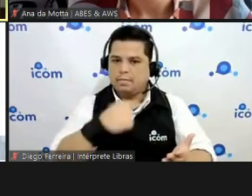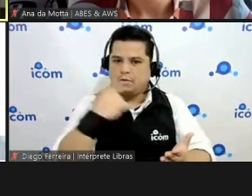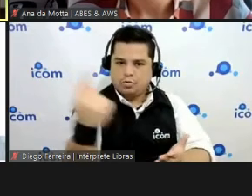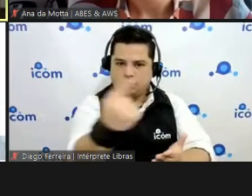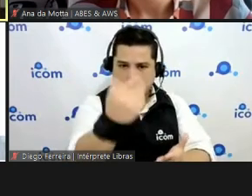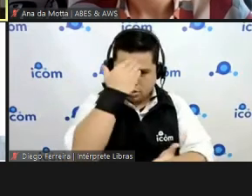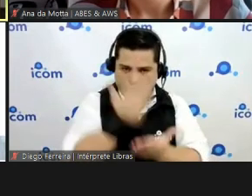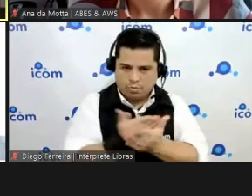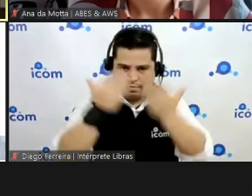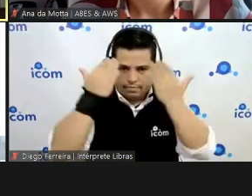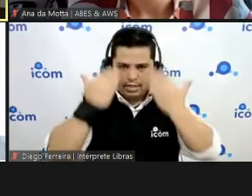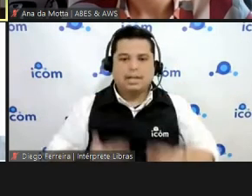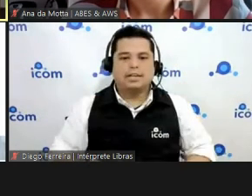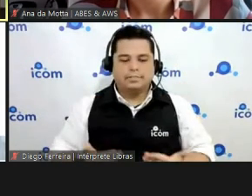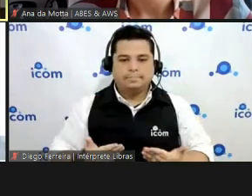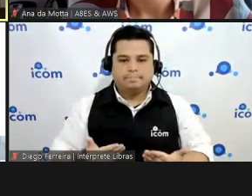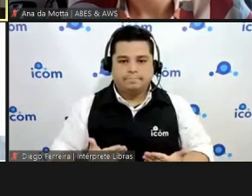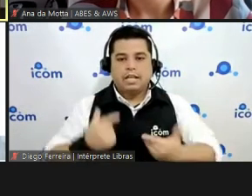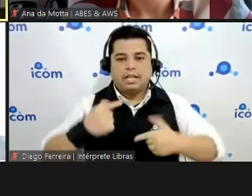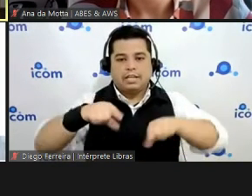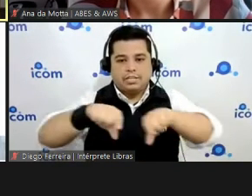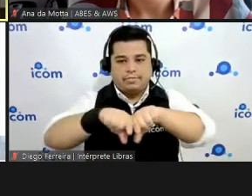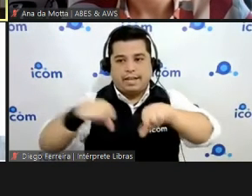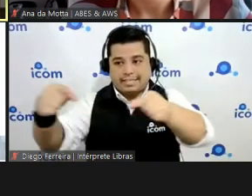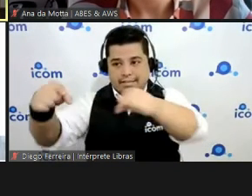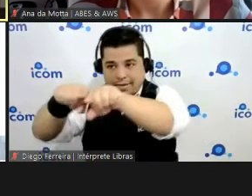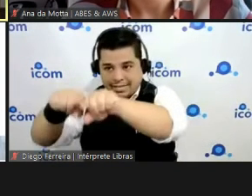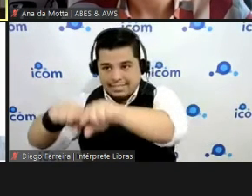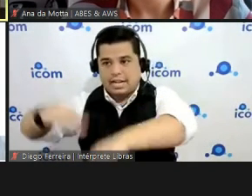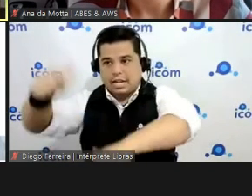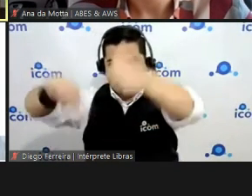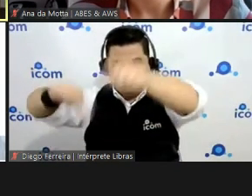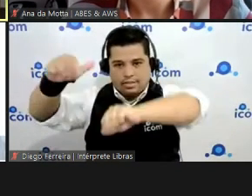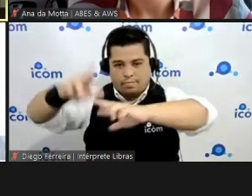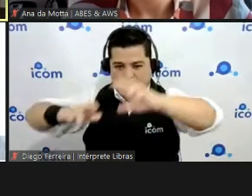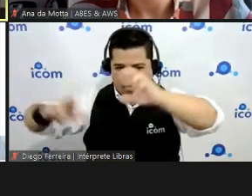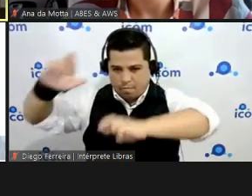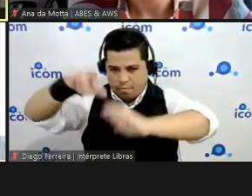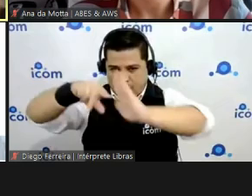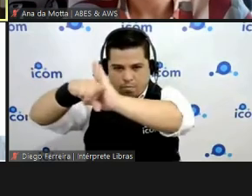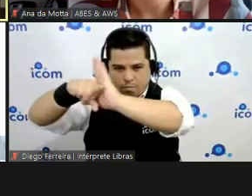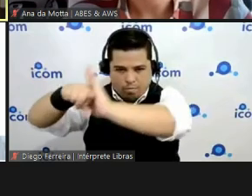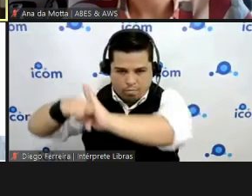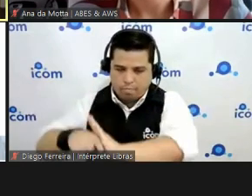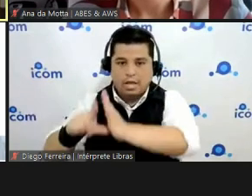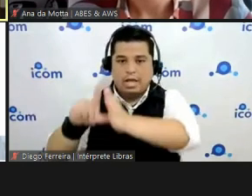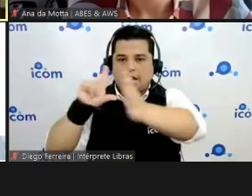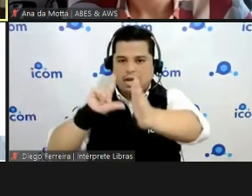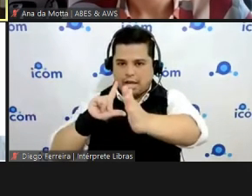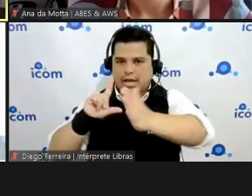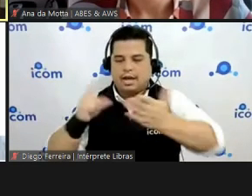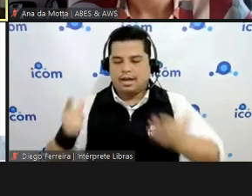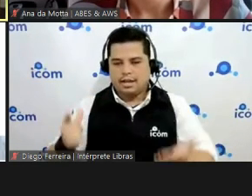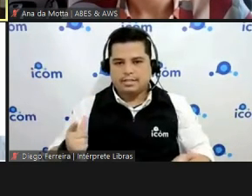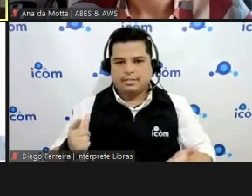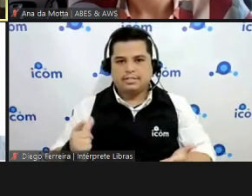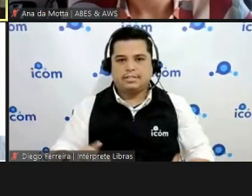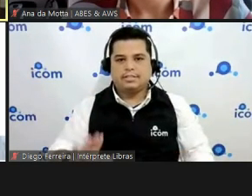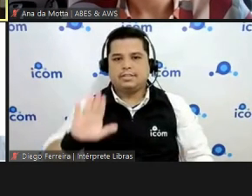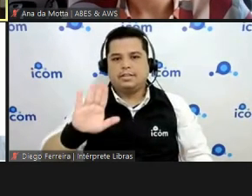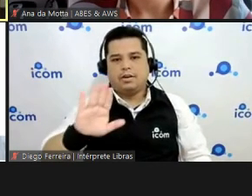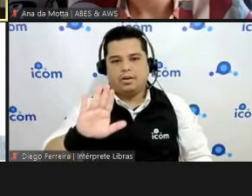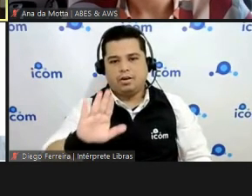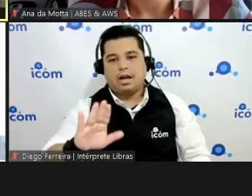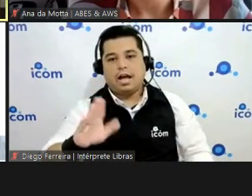conosco a gente faz toda uma análise de verdade das empresas tem algumas até que reclamar mas demorou gente desculpa mas 10 dias não é